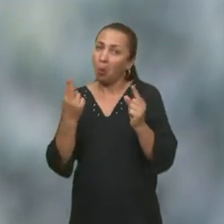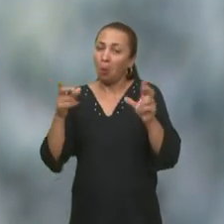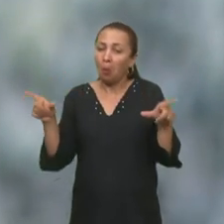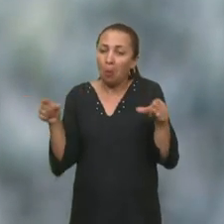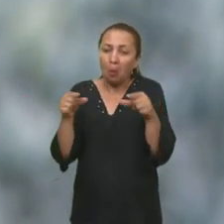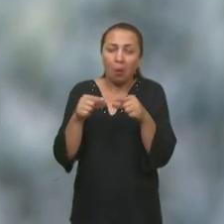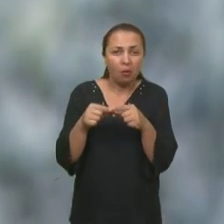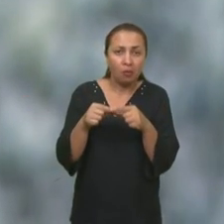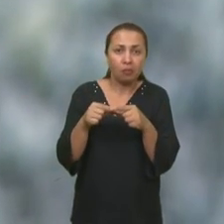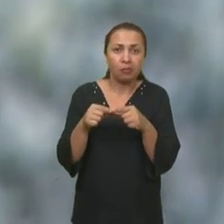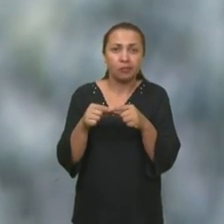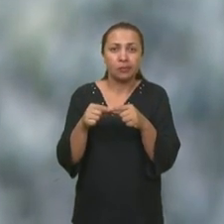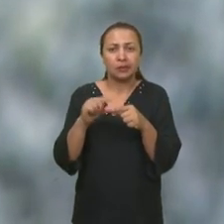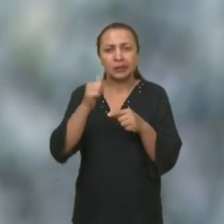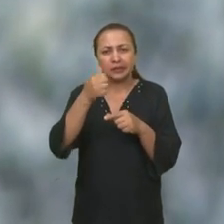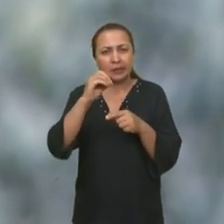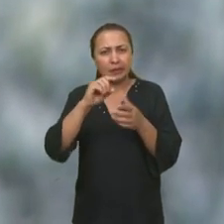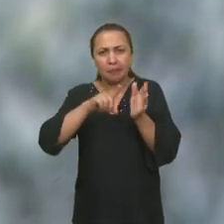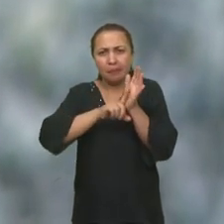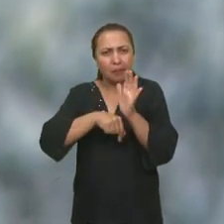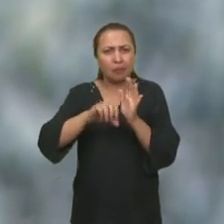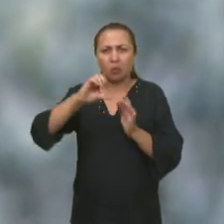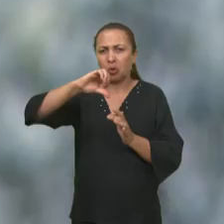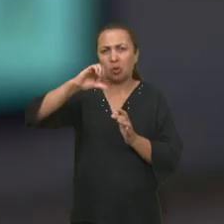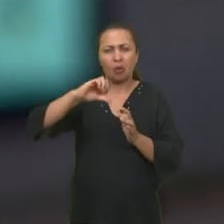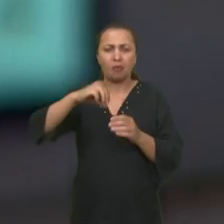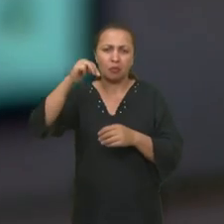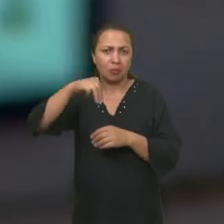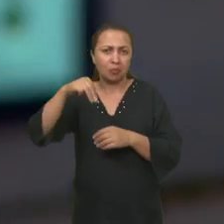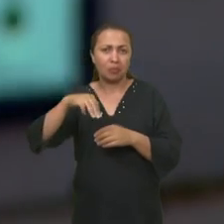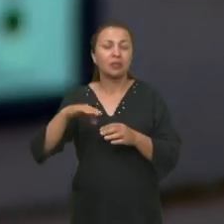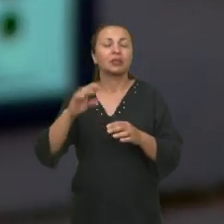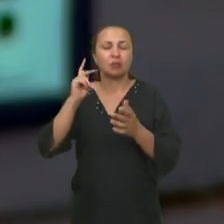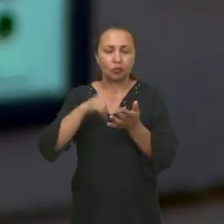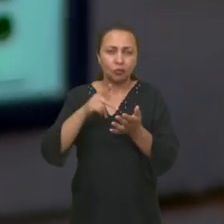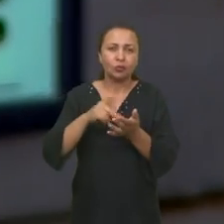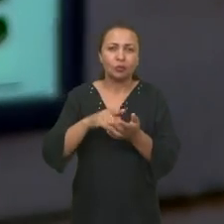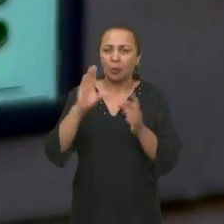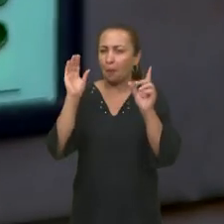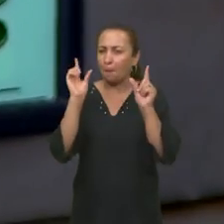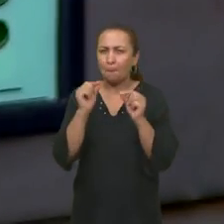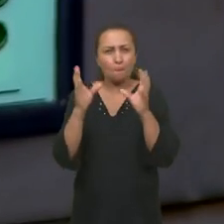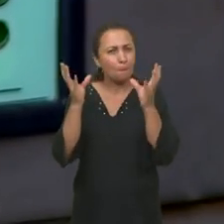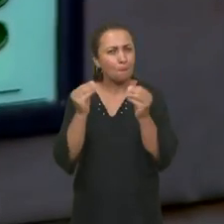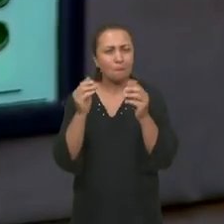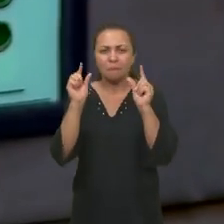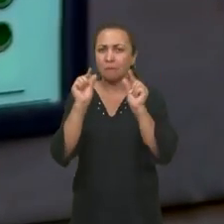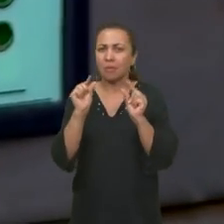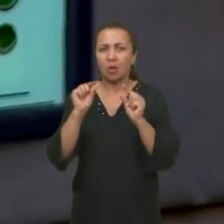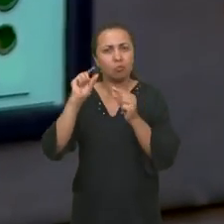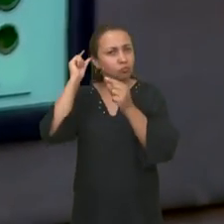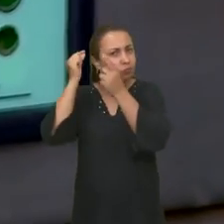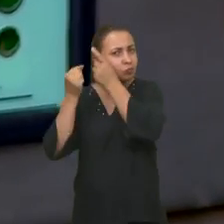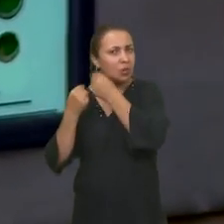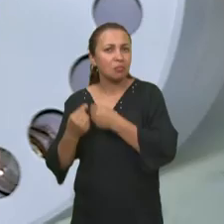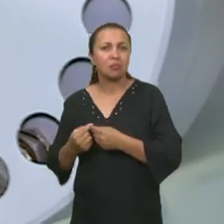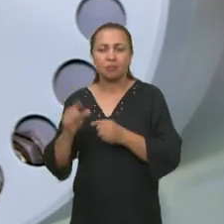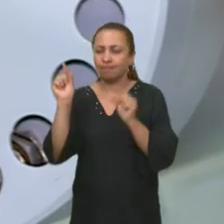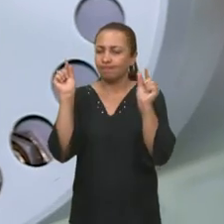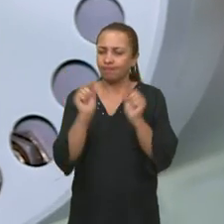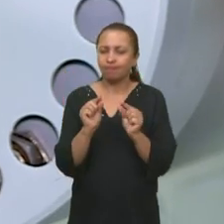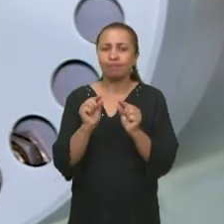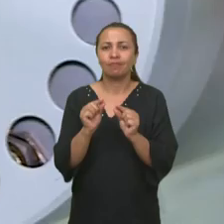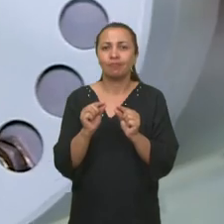O tamanho nanométrico quer dizer que ele é um 10 a menos 9 do metro, então é realmente muito menor do que um fio de cabelo.